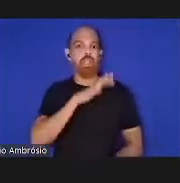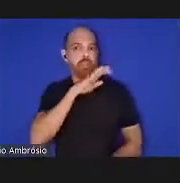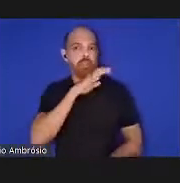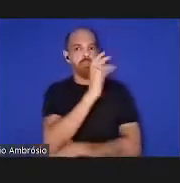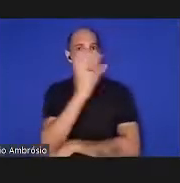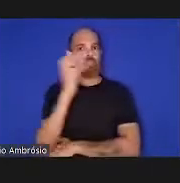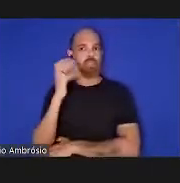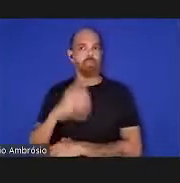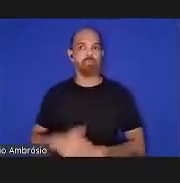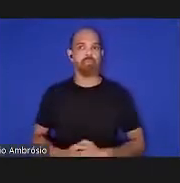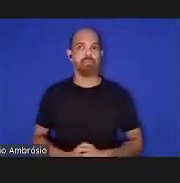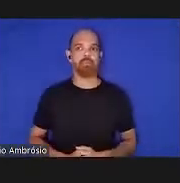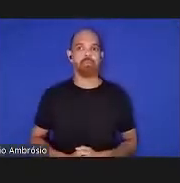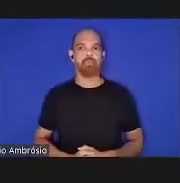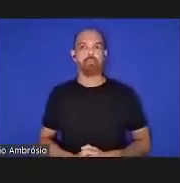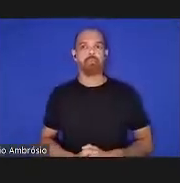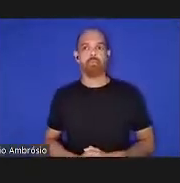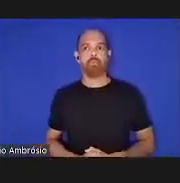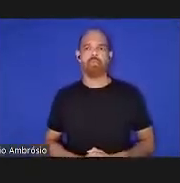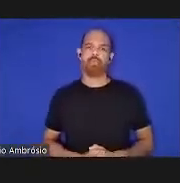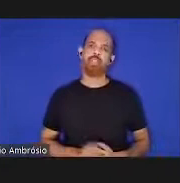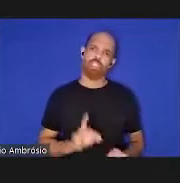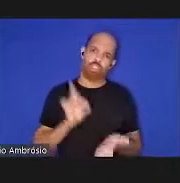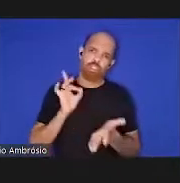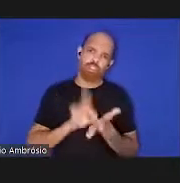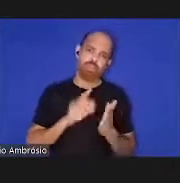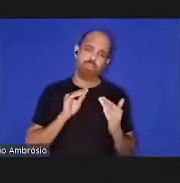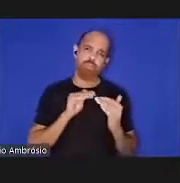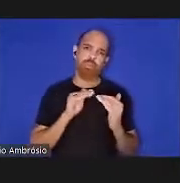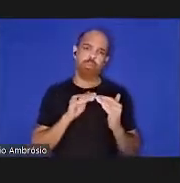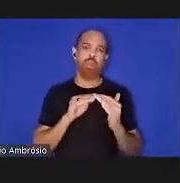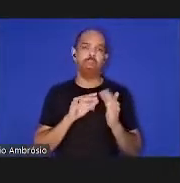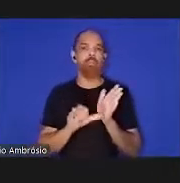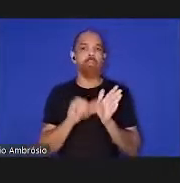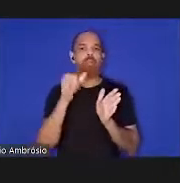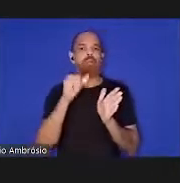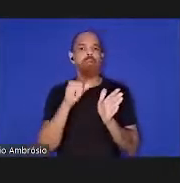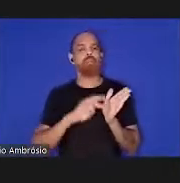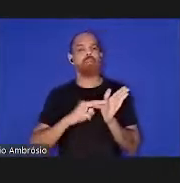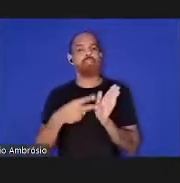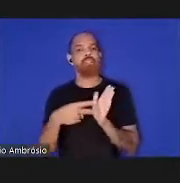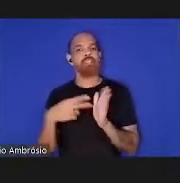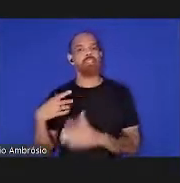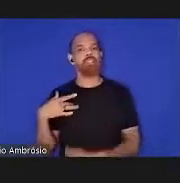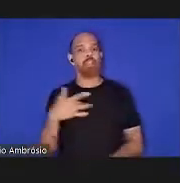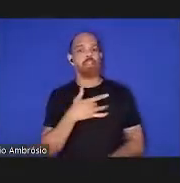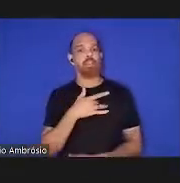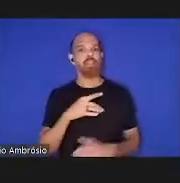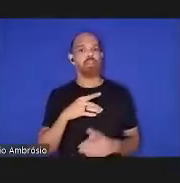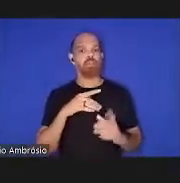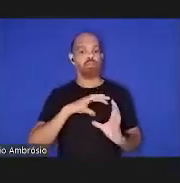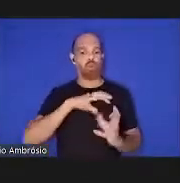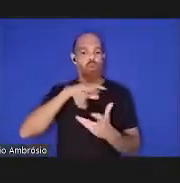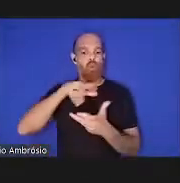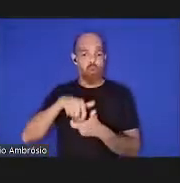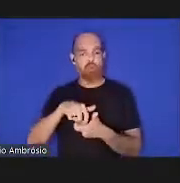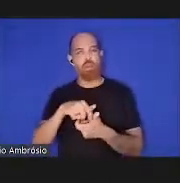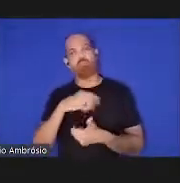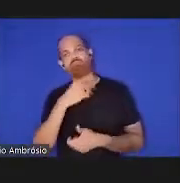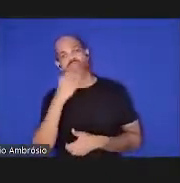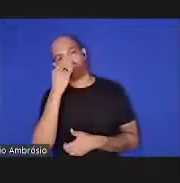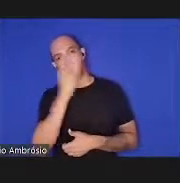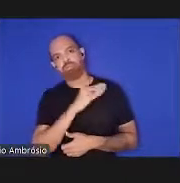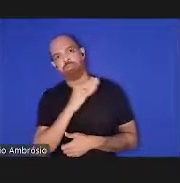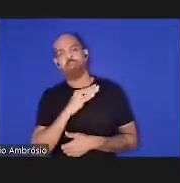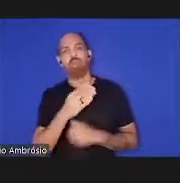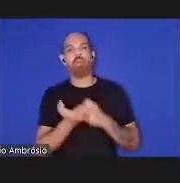embora seja verdade que as primeiras definições de saúde global não levaram totalmente em consideração a base